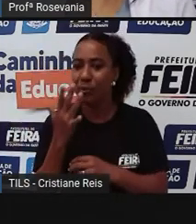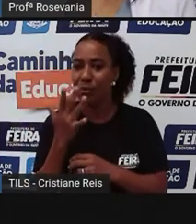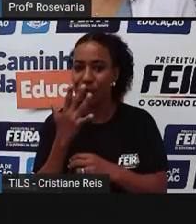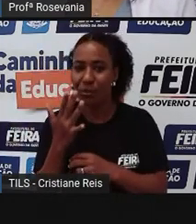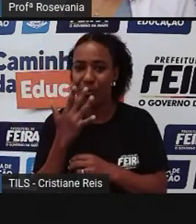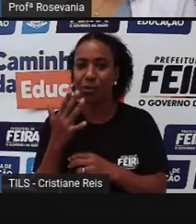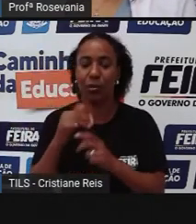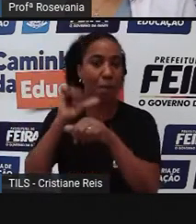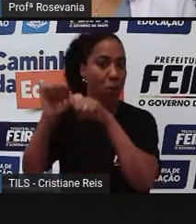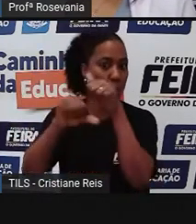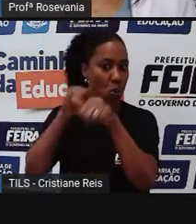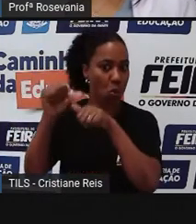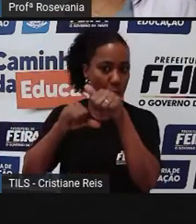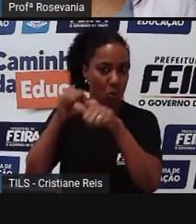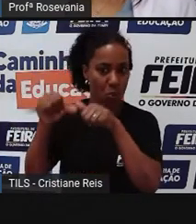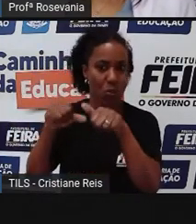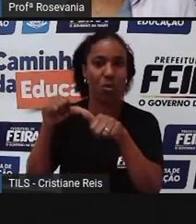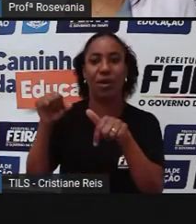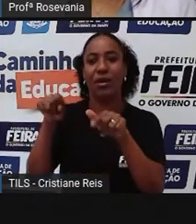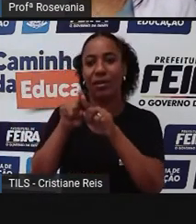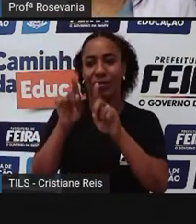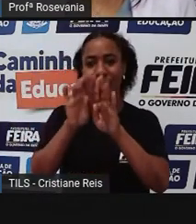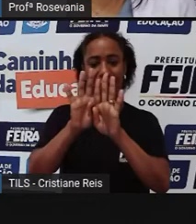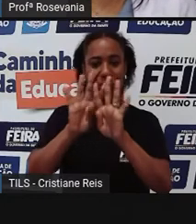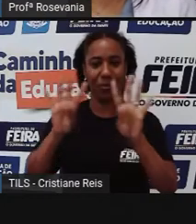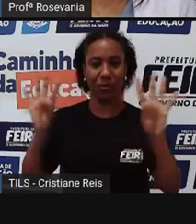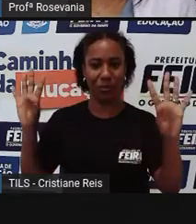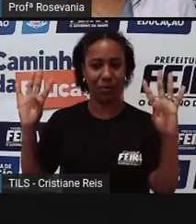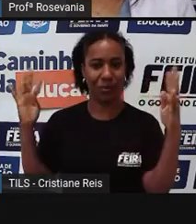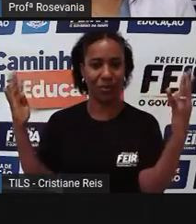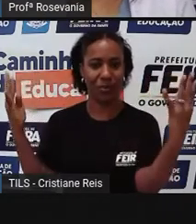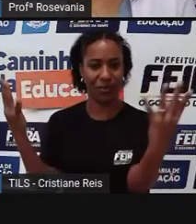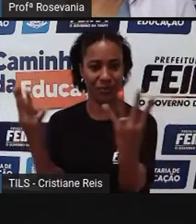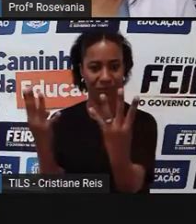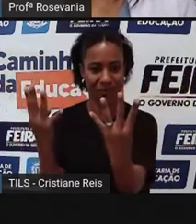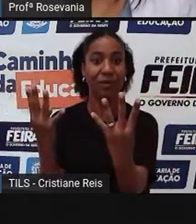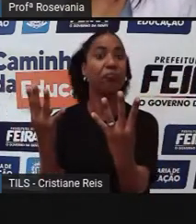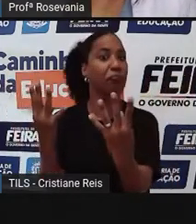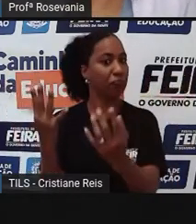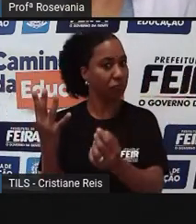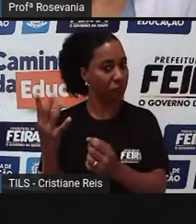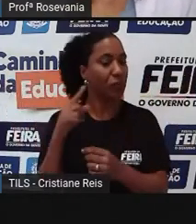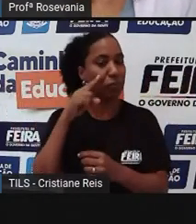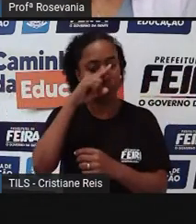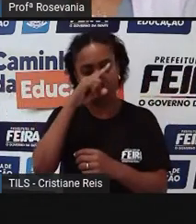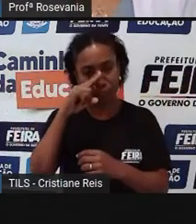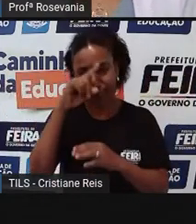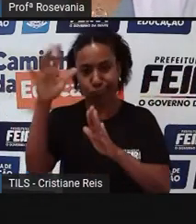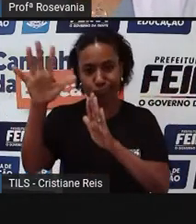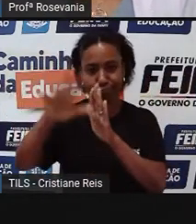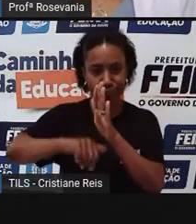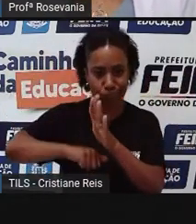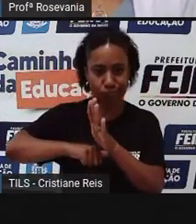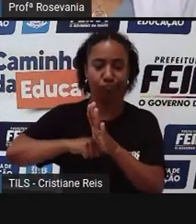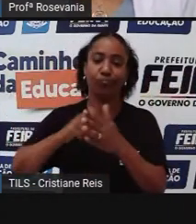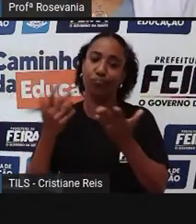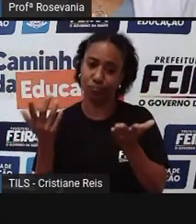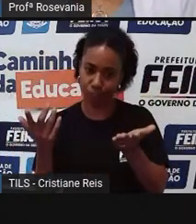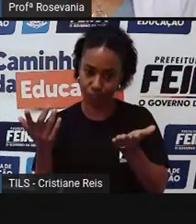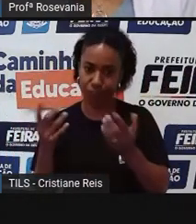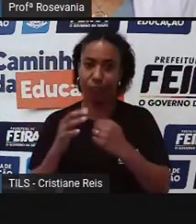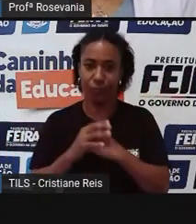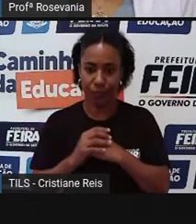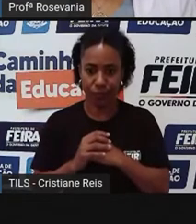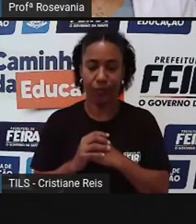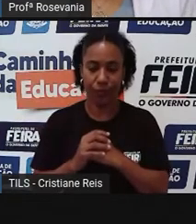deles, mas, por conta, né, da segurança, que as coisas infelizmente mudaram, né, agora. E aqui, onde